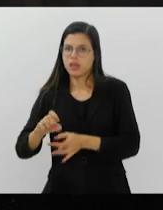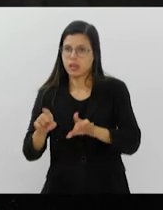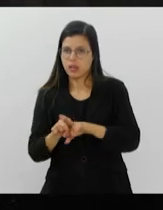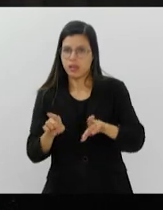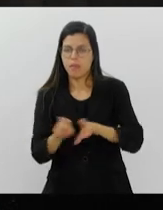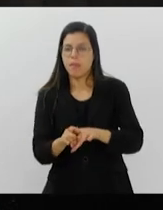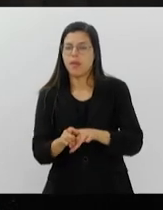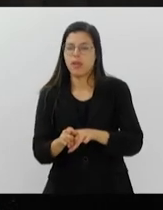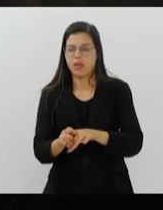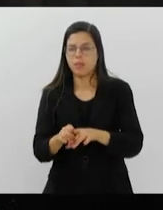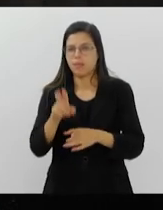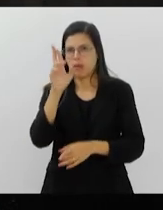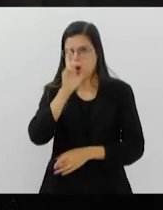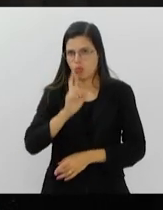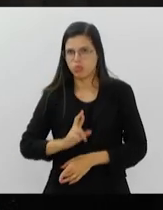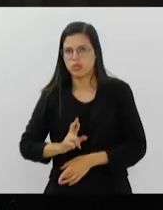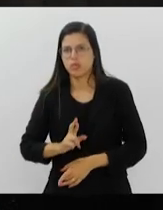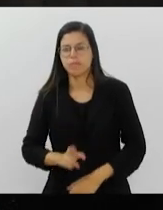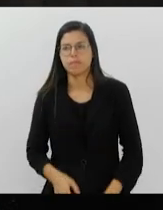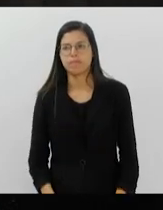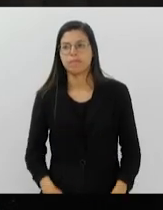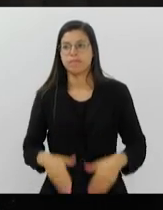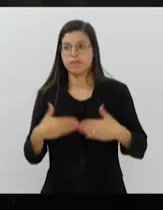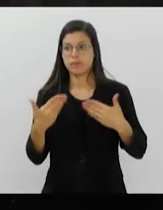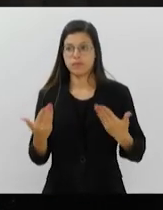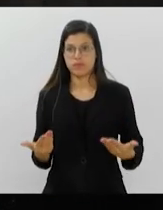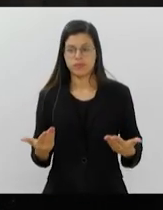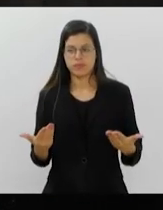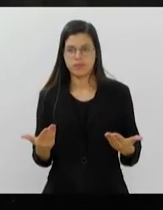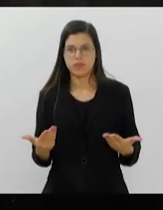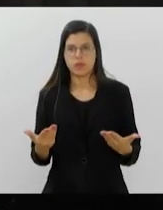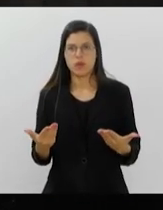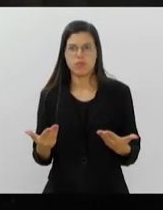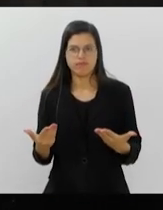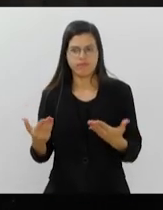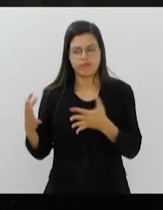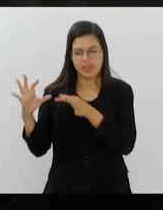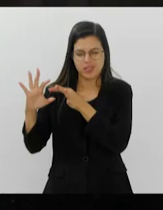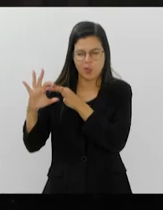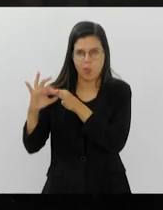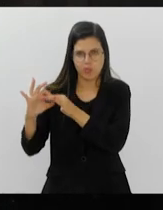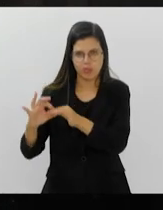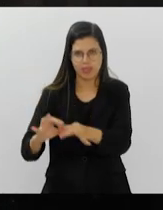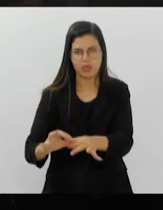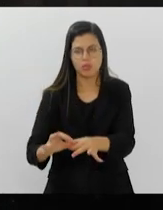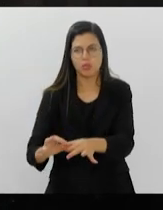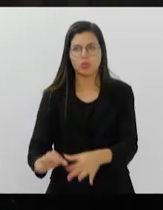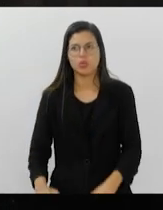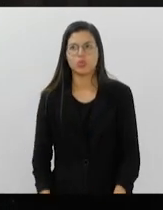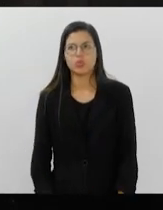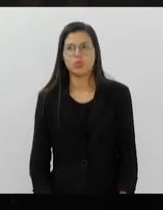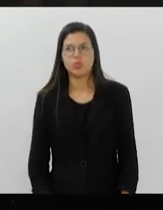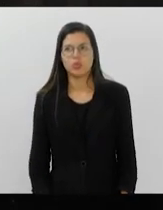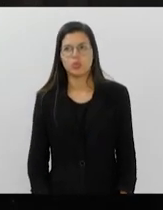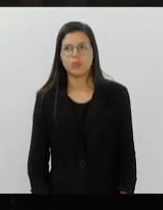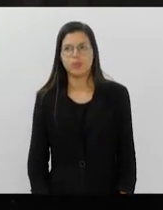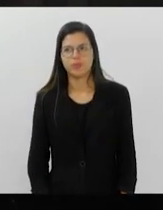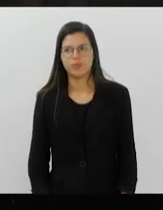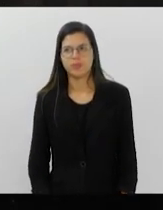Então, dentro desse quadro de